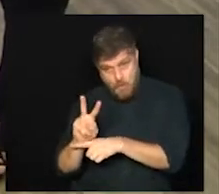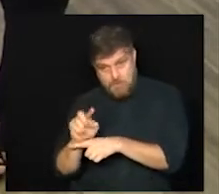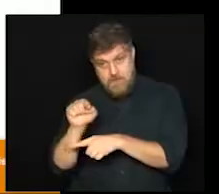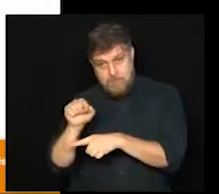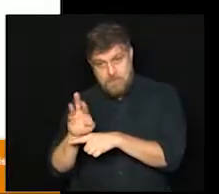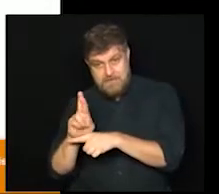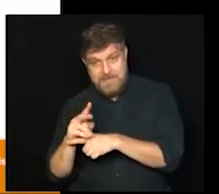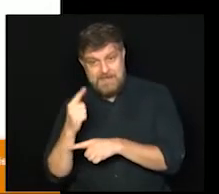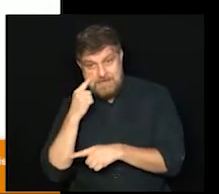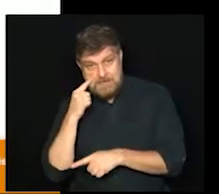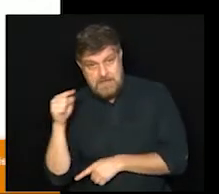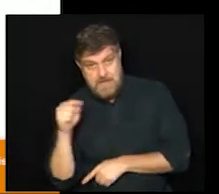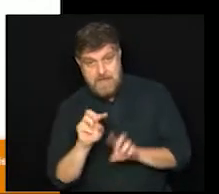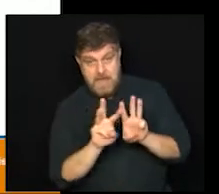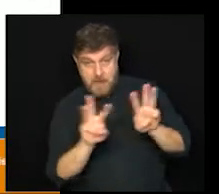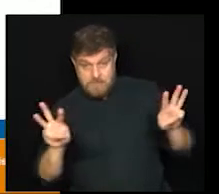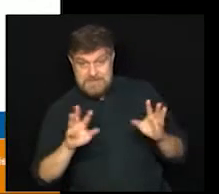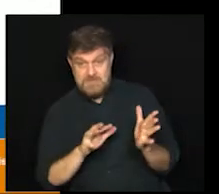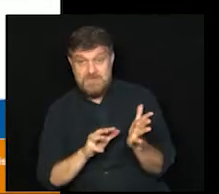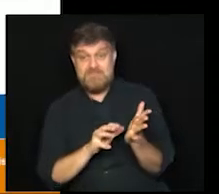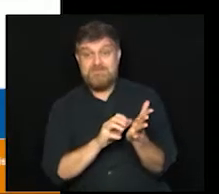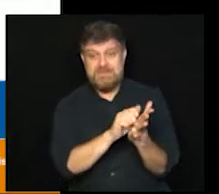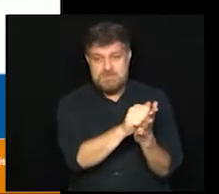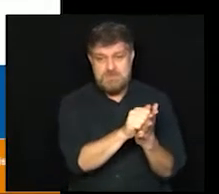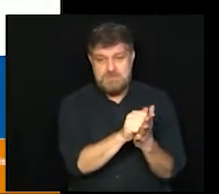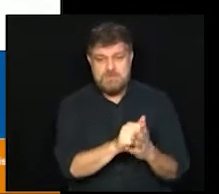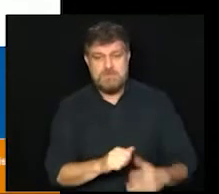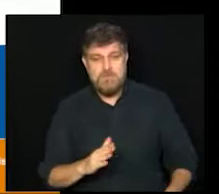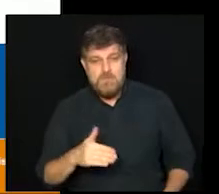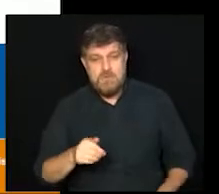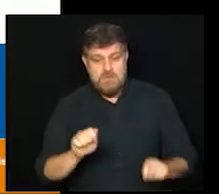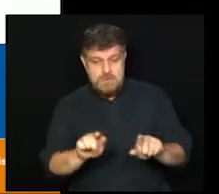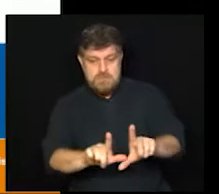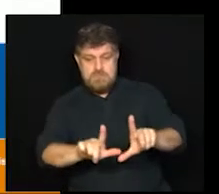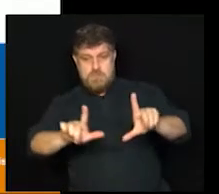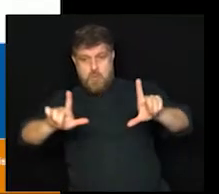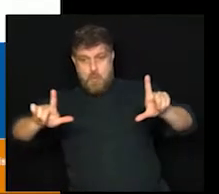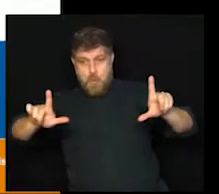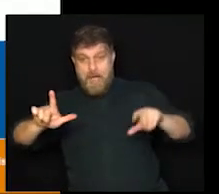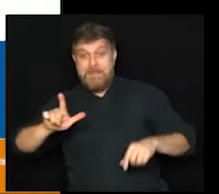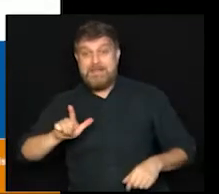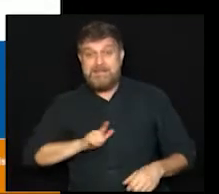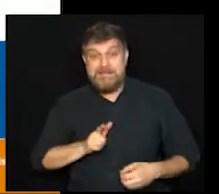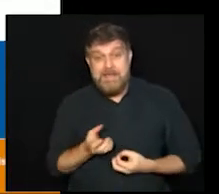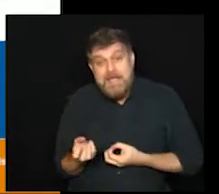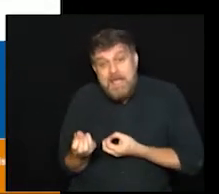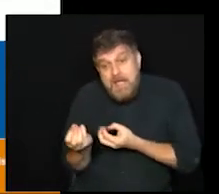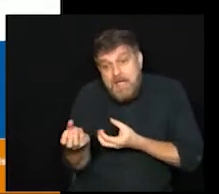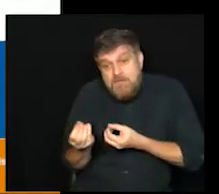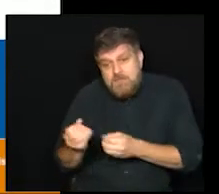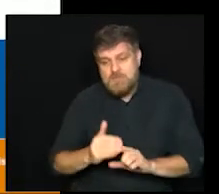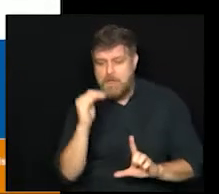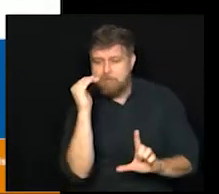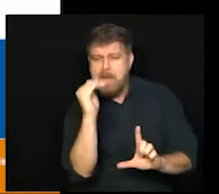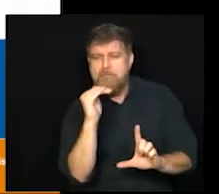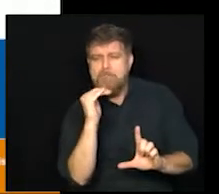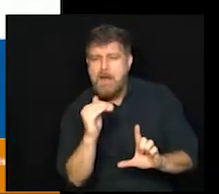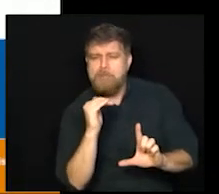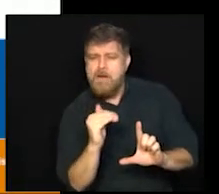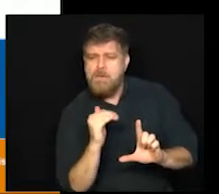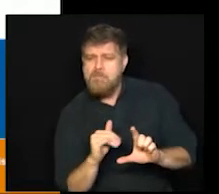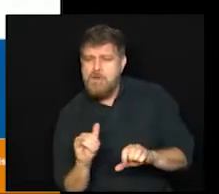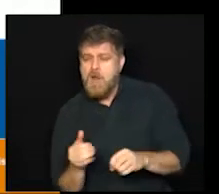site que você fará o agendamento. E aí, quando a gente abre, a gente tem as informações sobre o agendamento, como